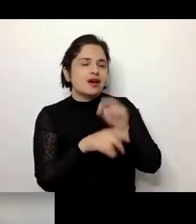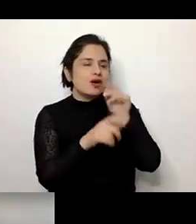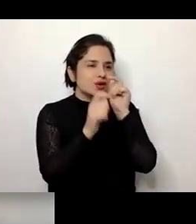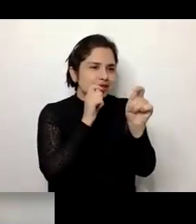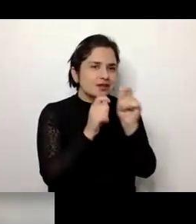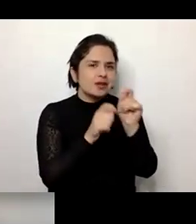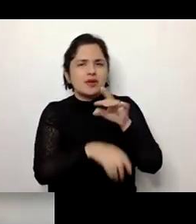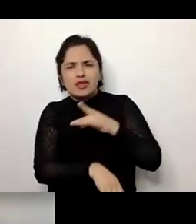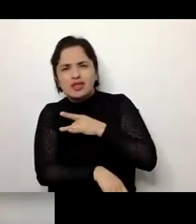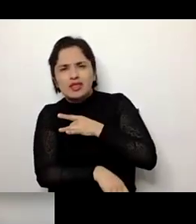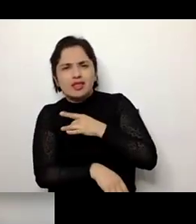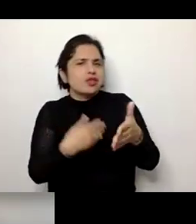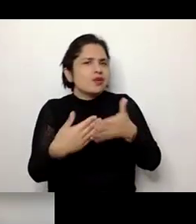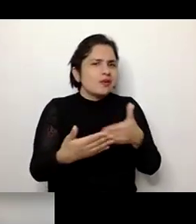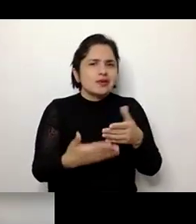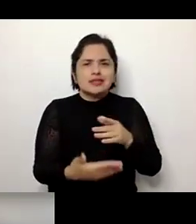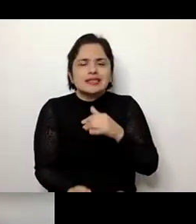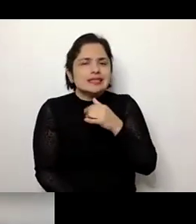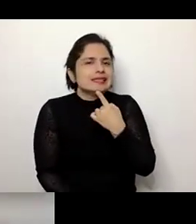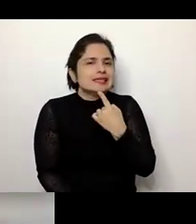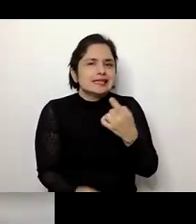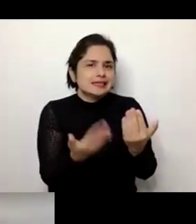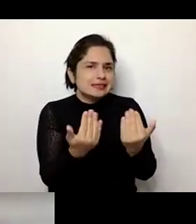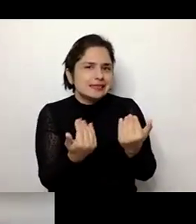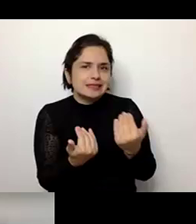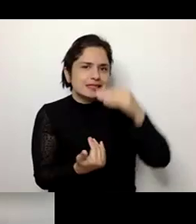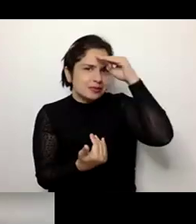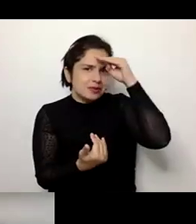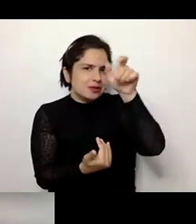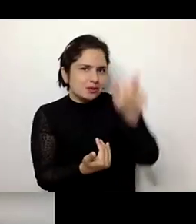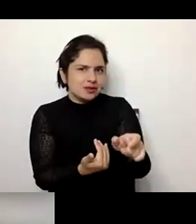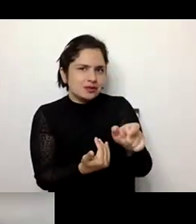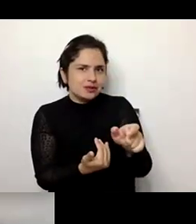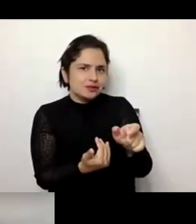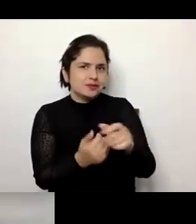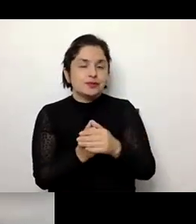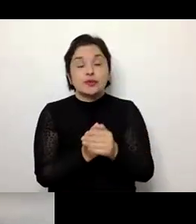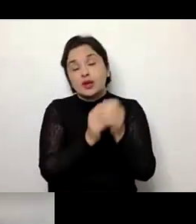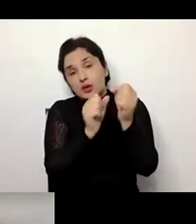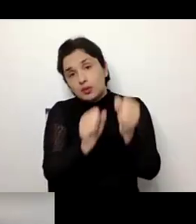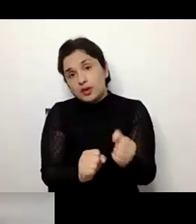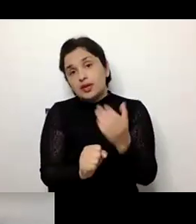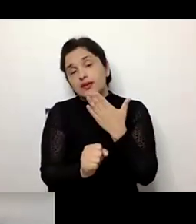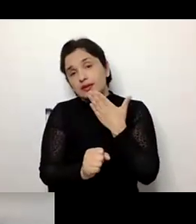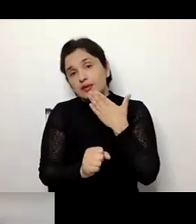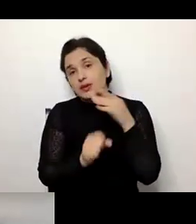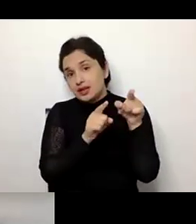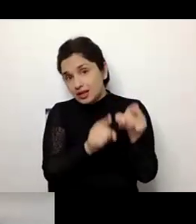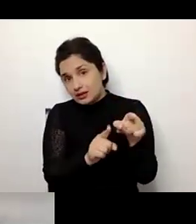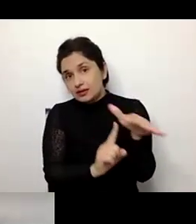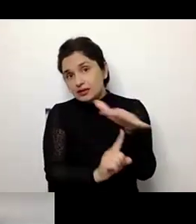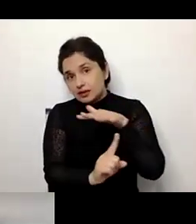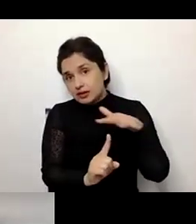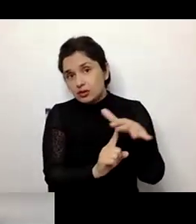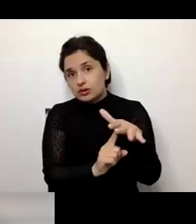Da doença ou do que aquela pessoa está vivenciando e o que pode também não